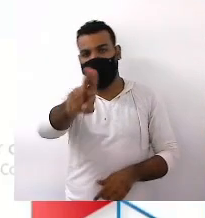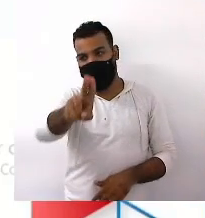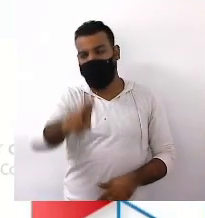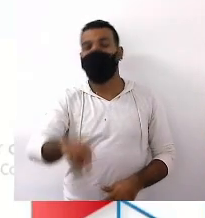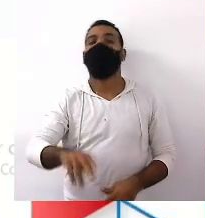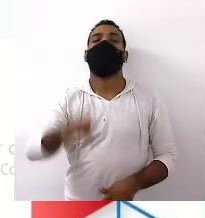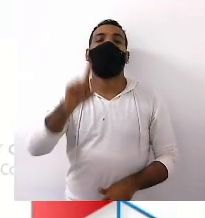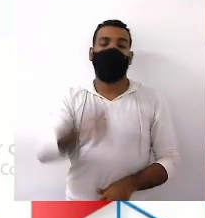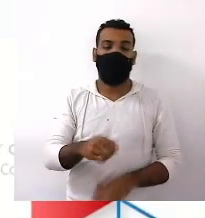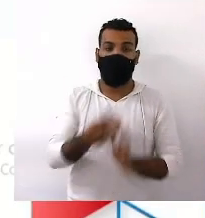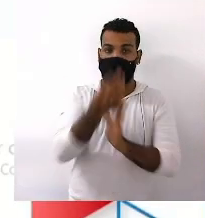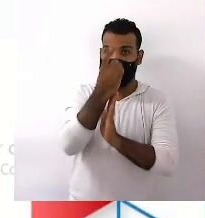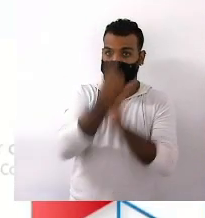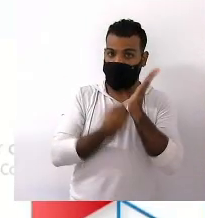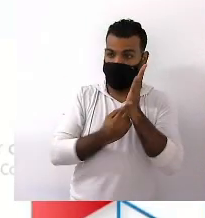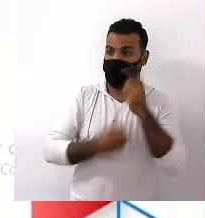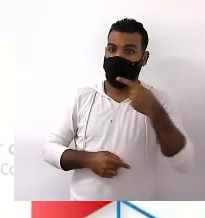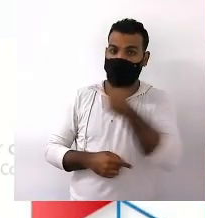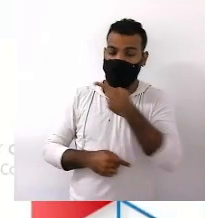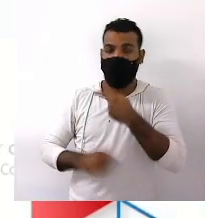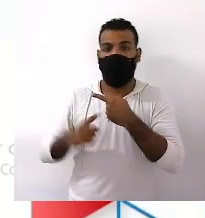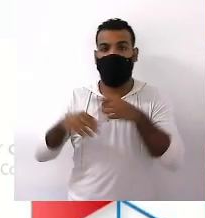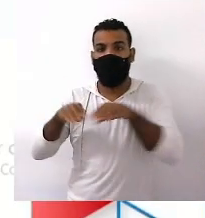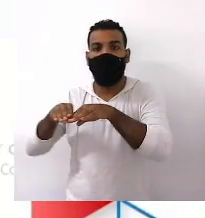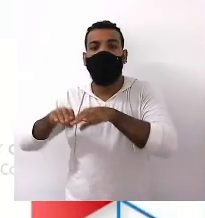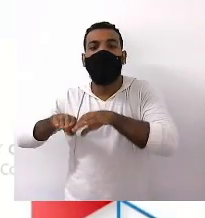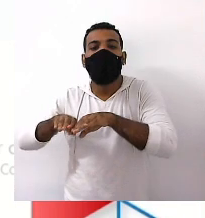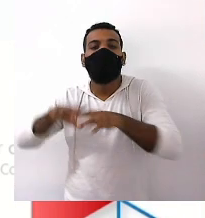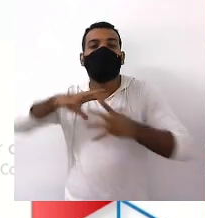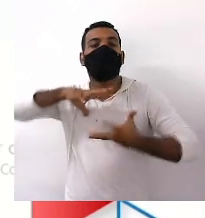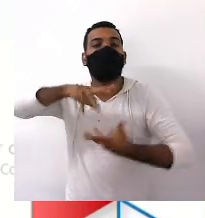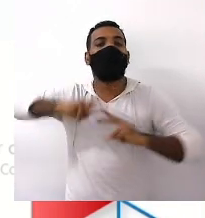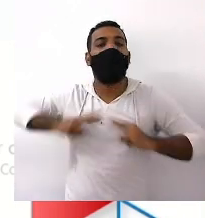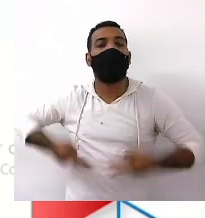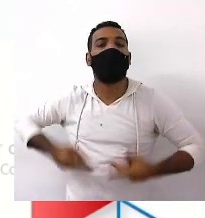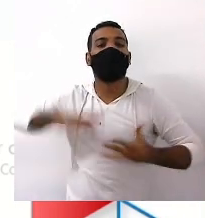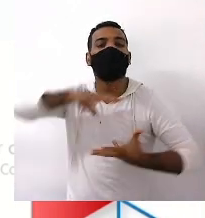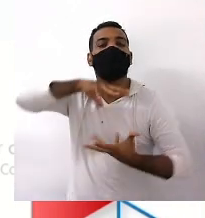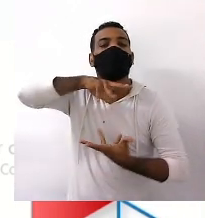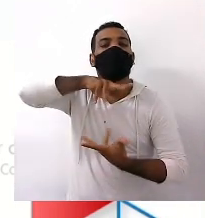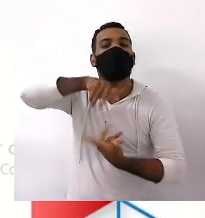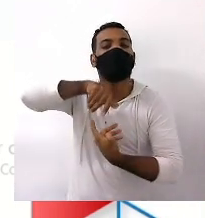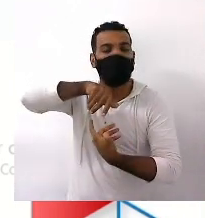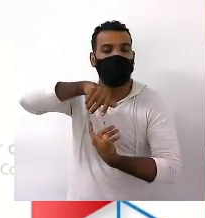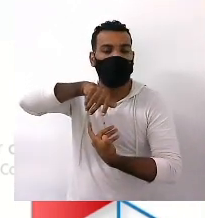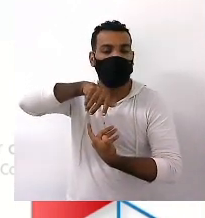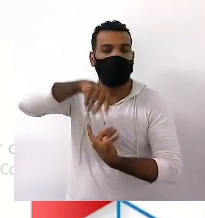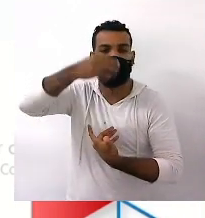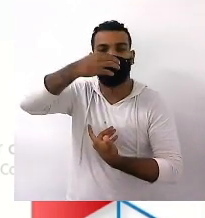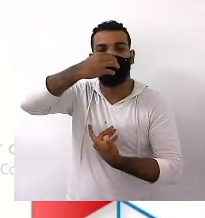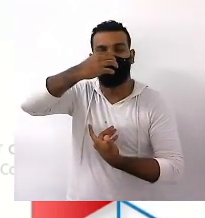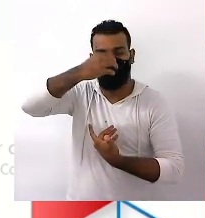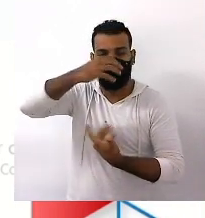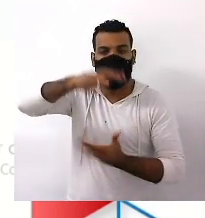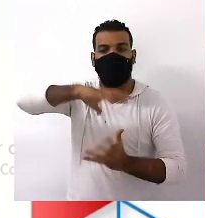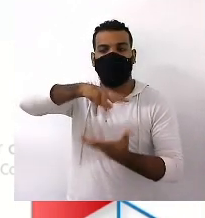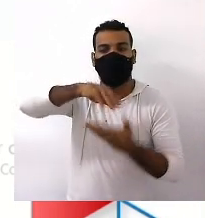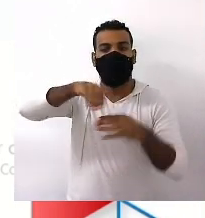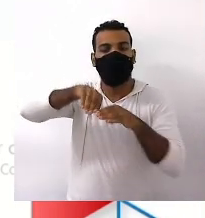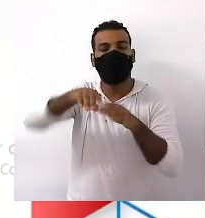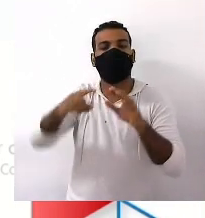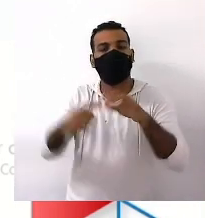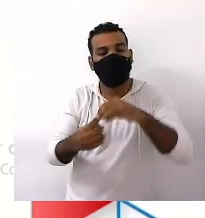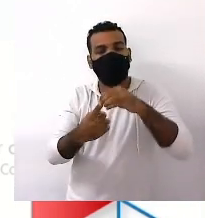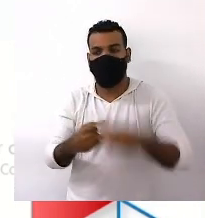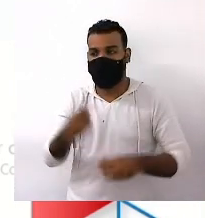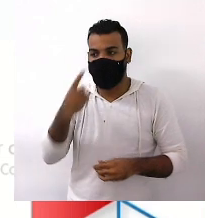preza pela humanidade Ela tenta agrupar a humanidade Em pró de um bem comum Olha o